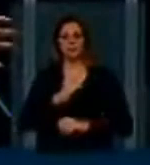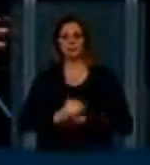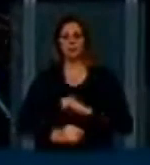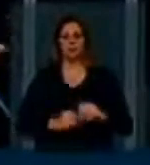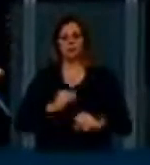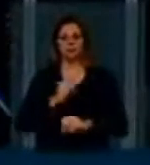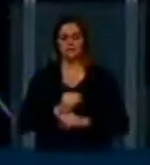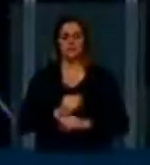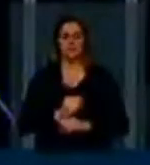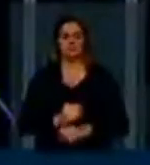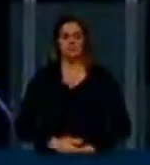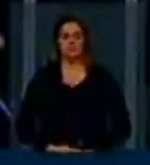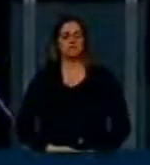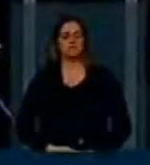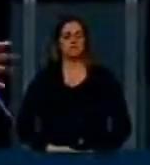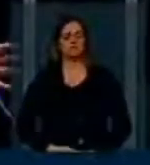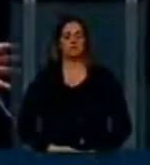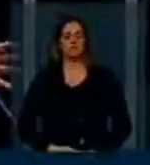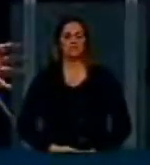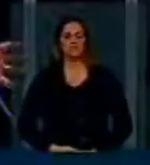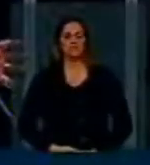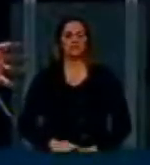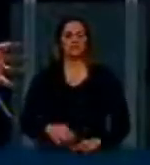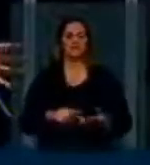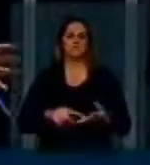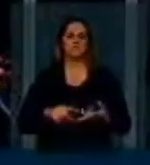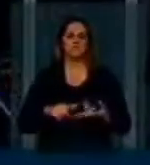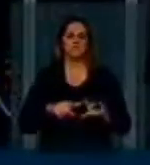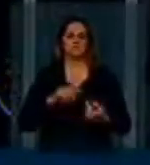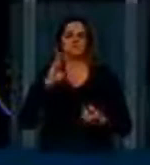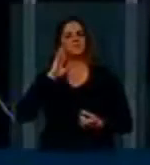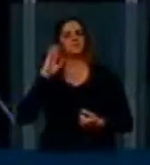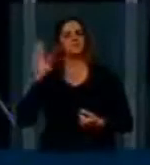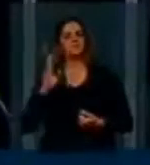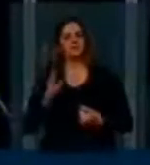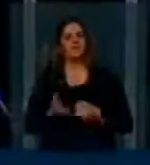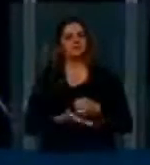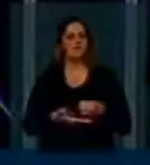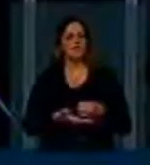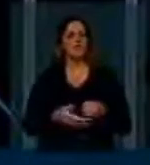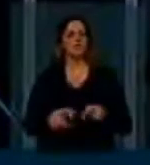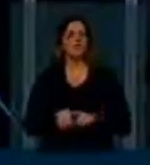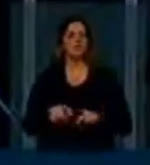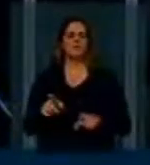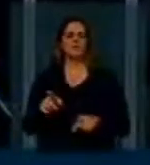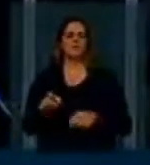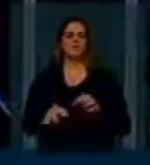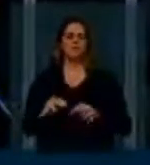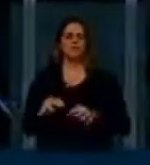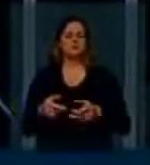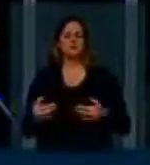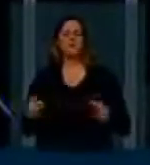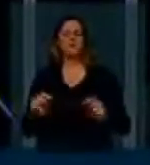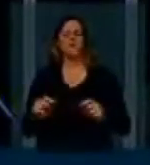pontos principais, o ponto da neutralidade, o ponto que eu vou falar aqui é a questão do direito da discussão judicial antes de qualquer coisa. É uma carta de